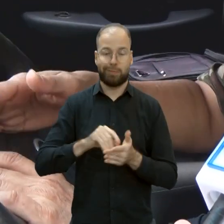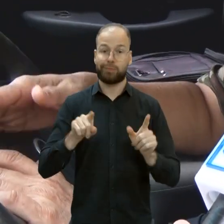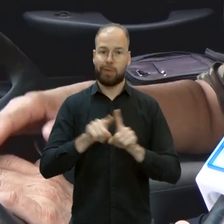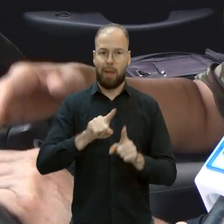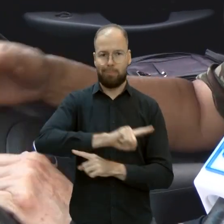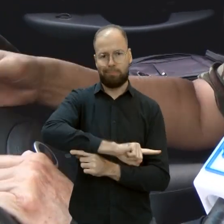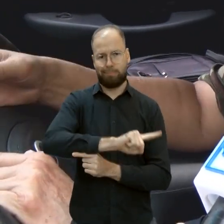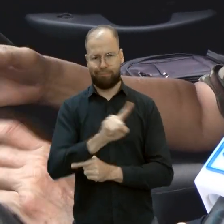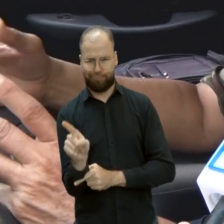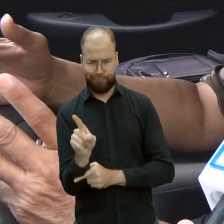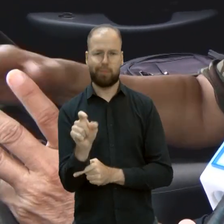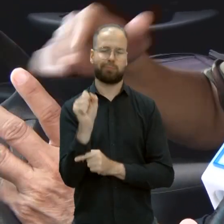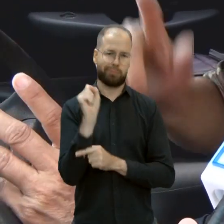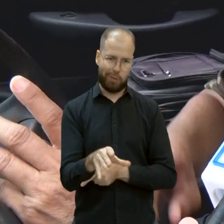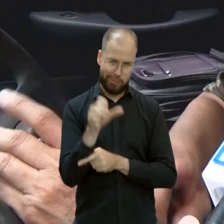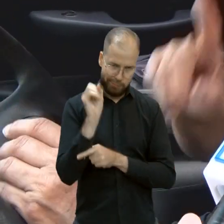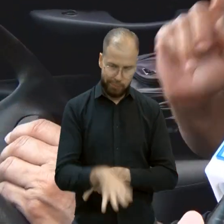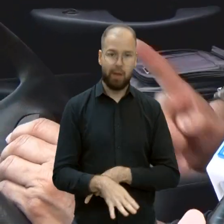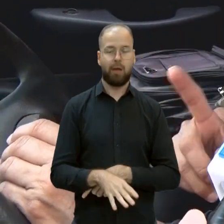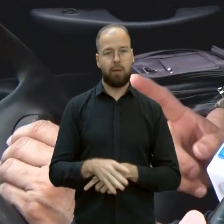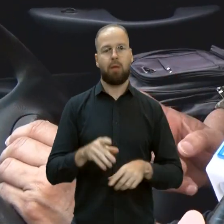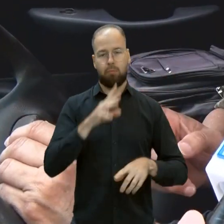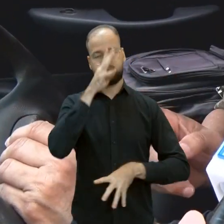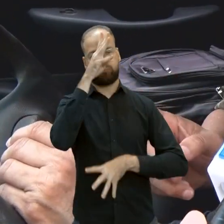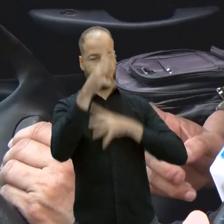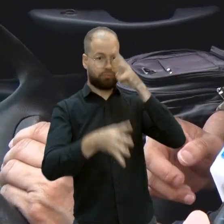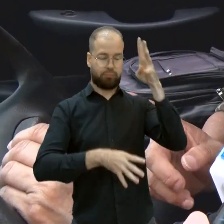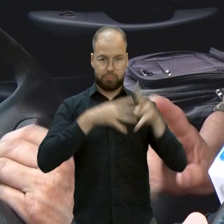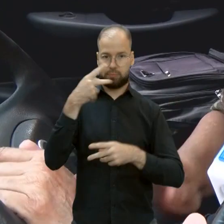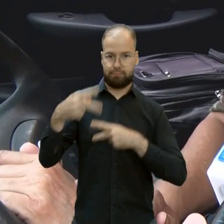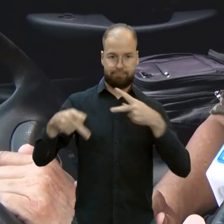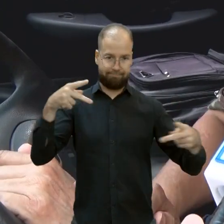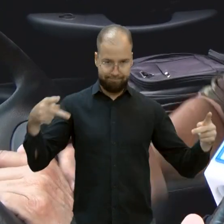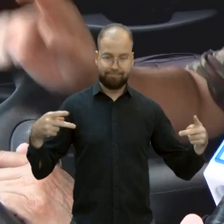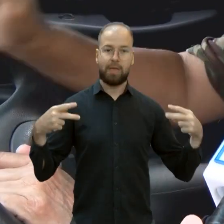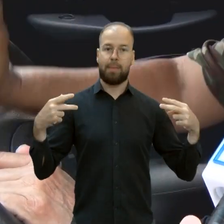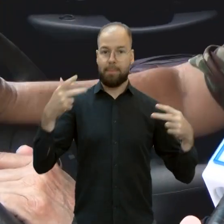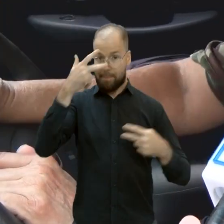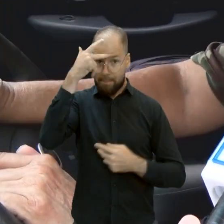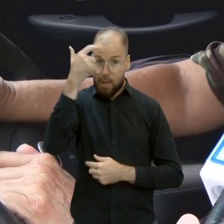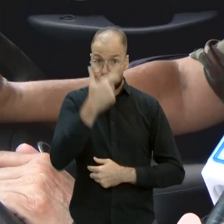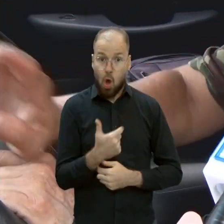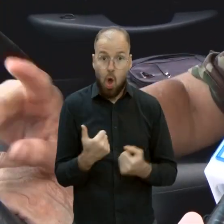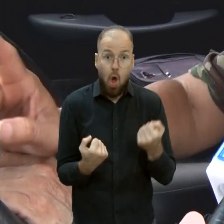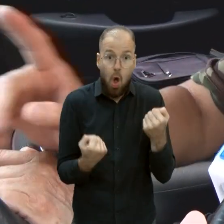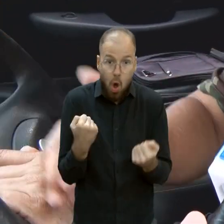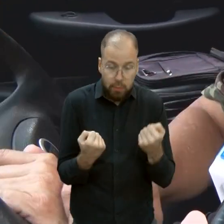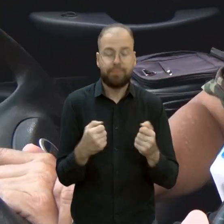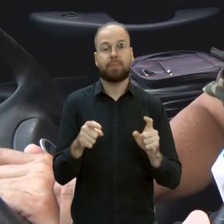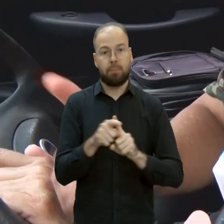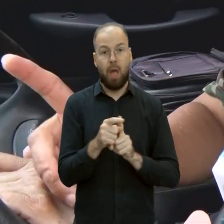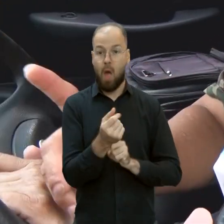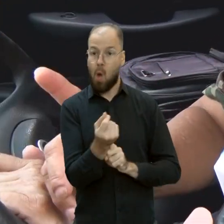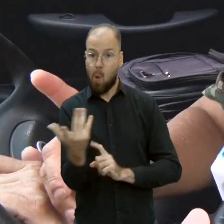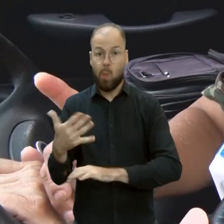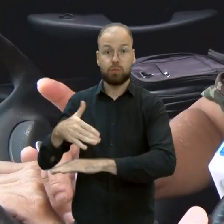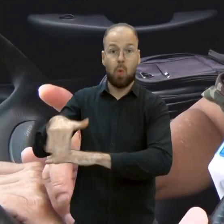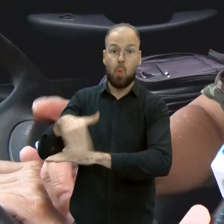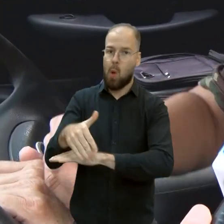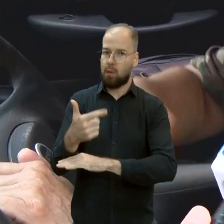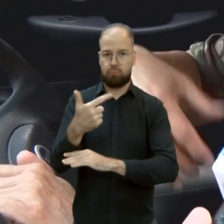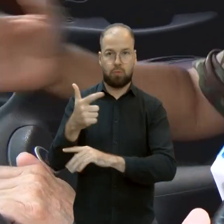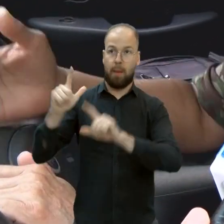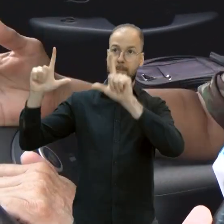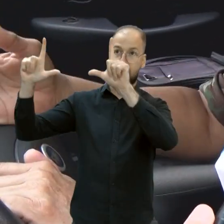velocidade. Então, acho que é imprudência dos motoristas, né? Algumas vias também não têm sinalização,